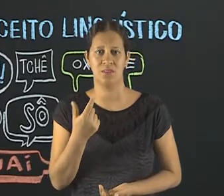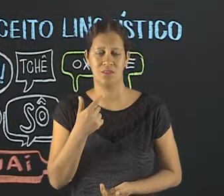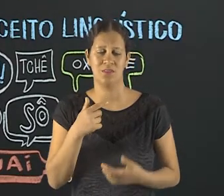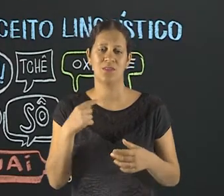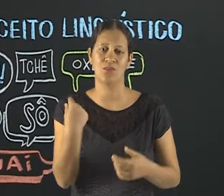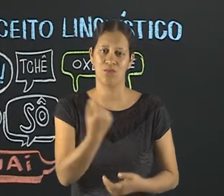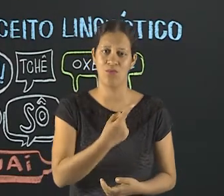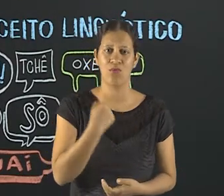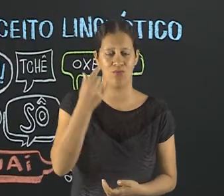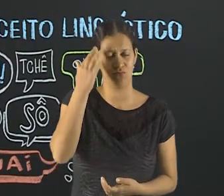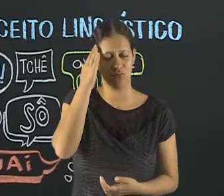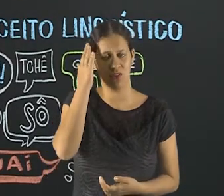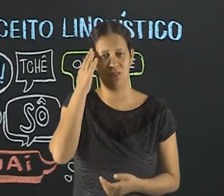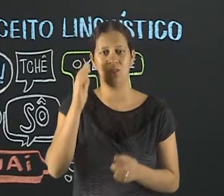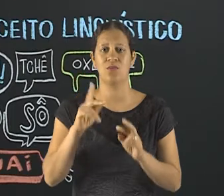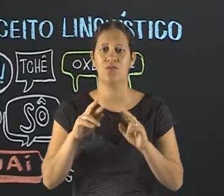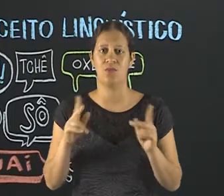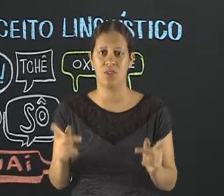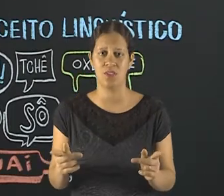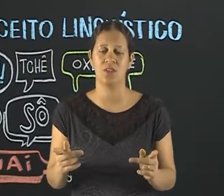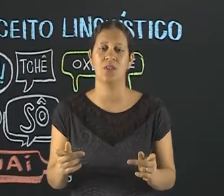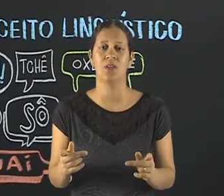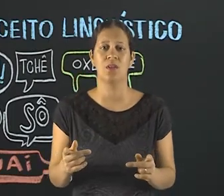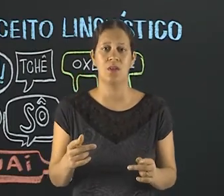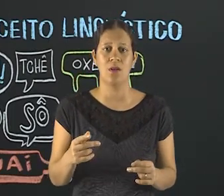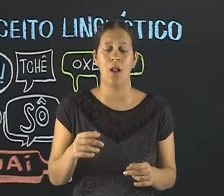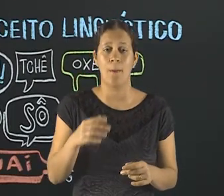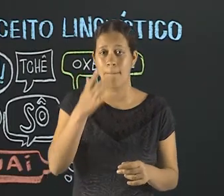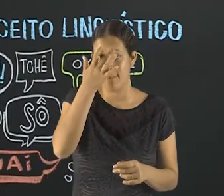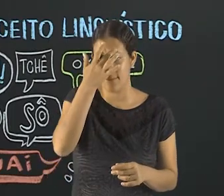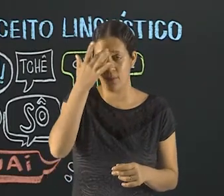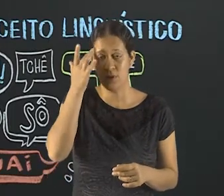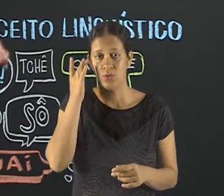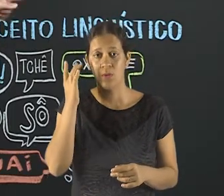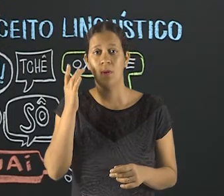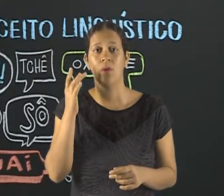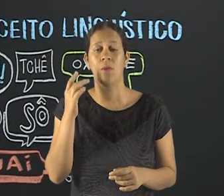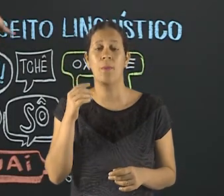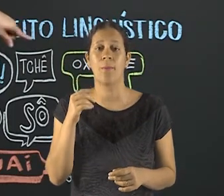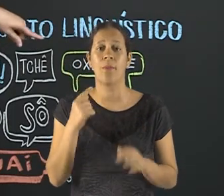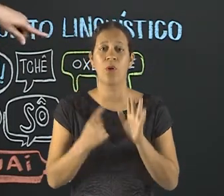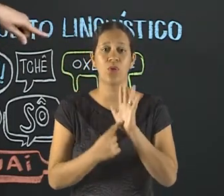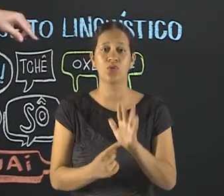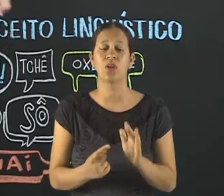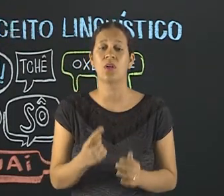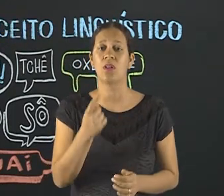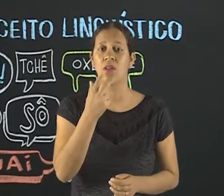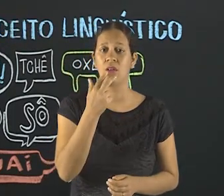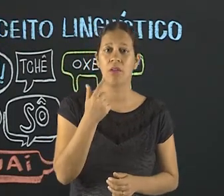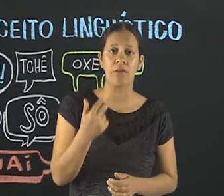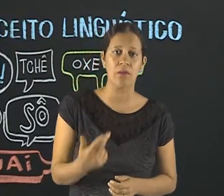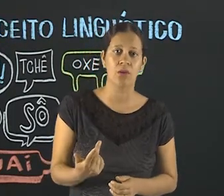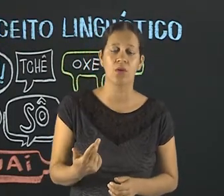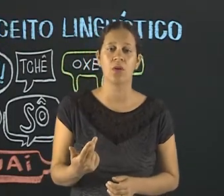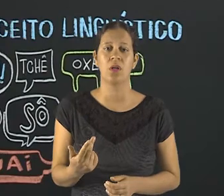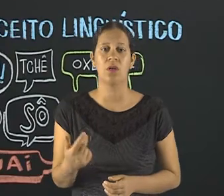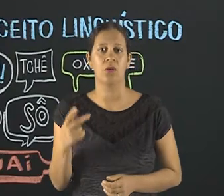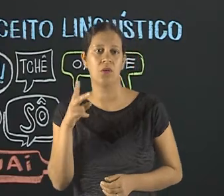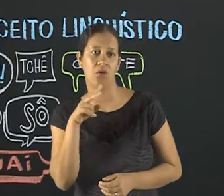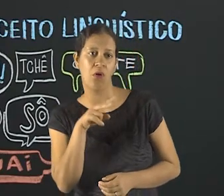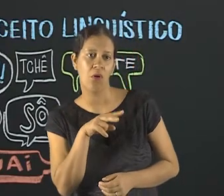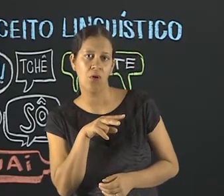intolerância, a nossa incompreensão pelo diferente, né? E uma das maneiras que as pessoas mais manifestam isso é pela língua. Então, aquela galera